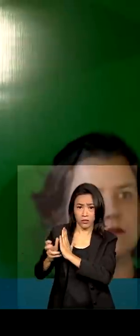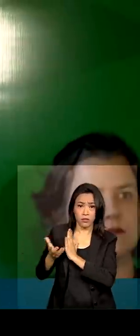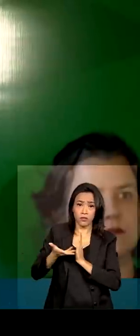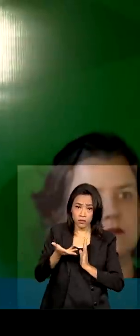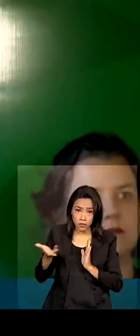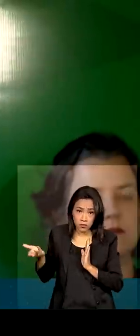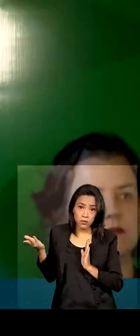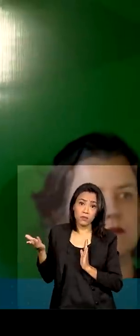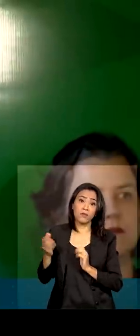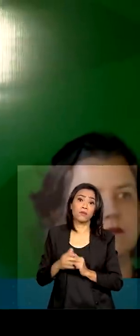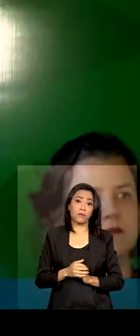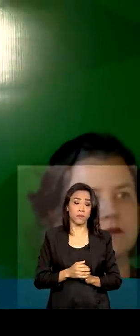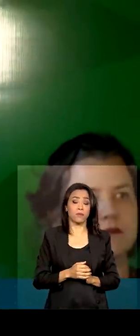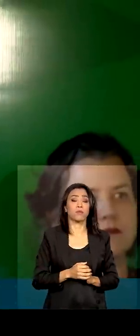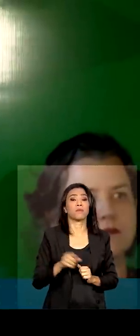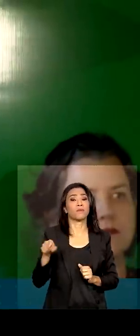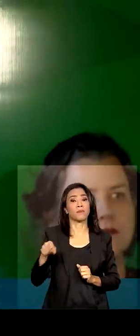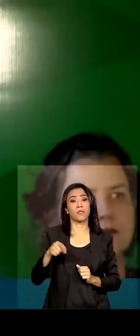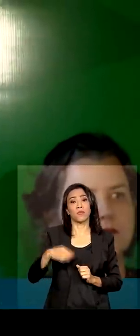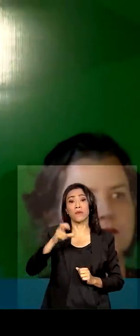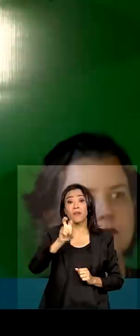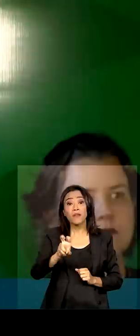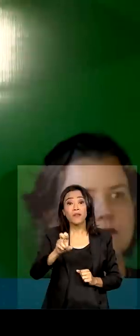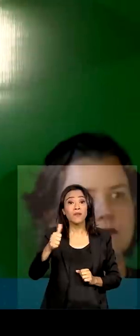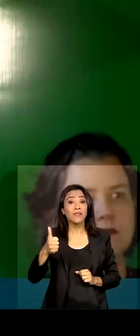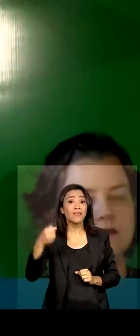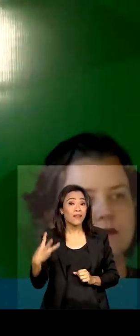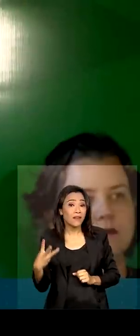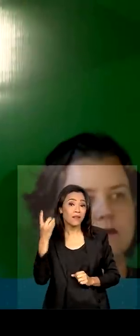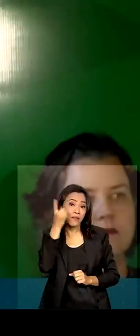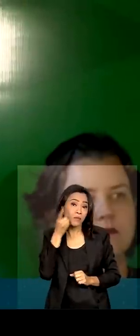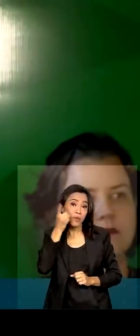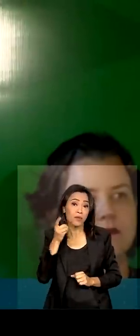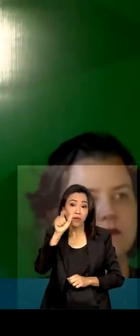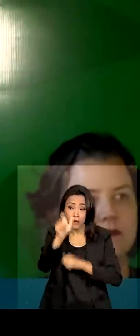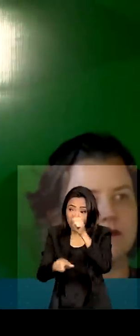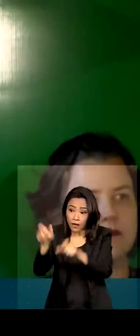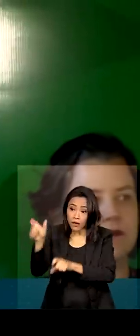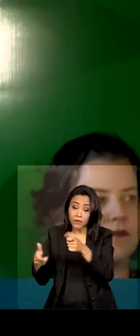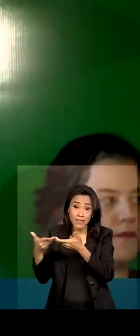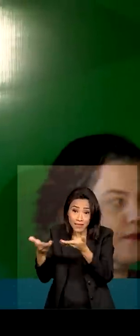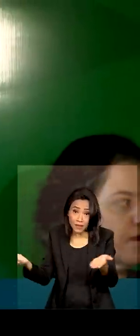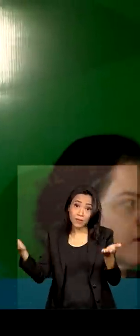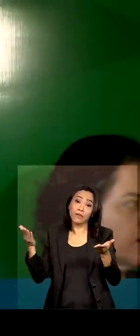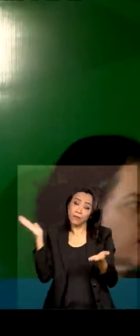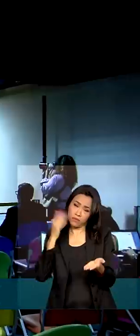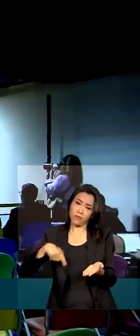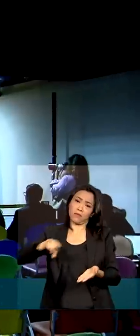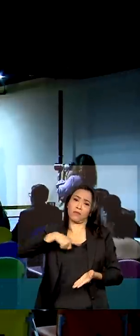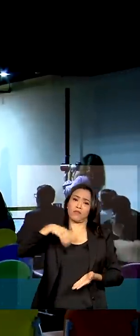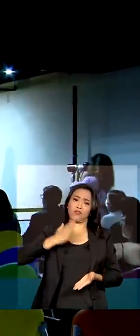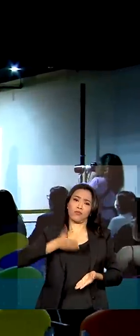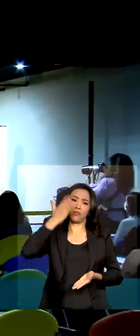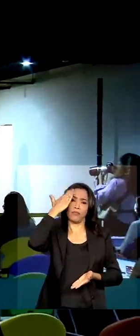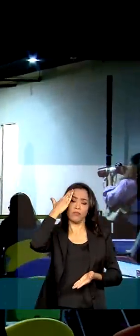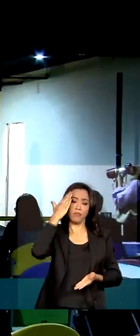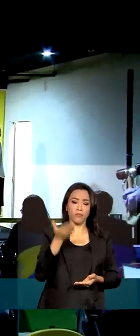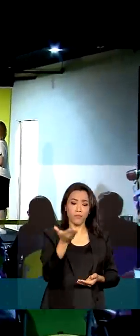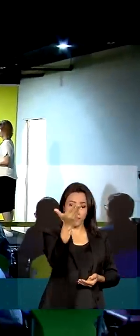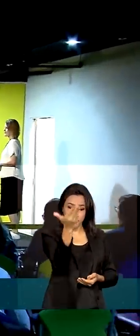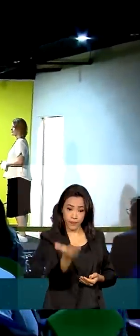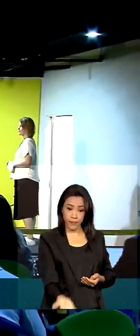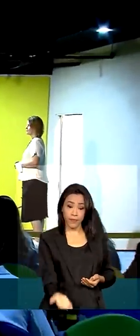número maior de parlamentares, são 513 deputados, o quórum é elevado, tudo isso nós sabemos. Haddad ainda